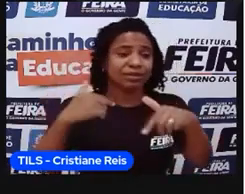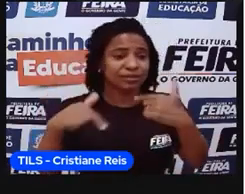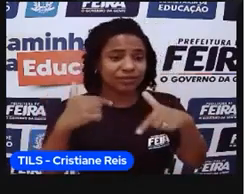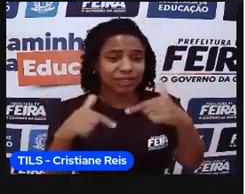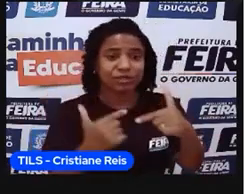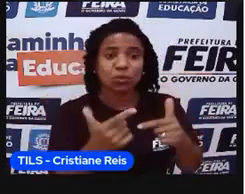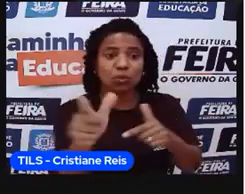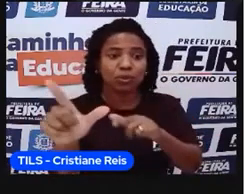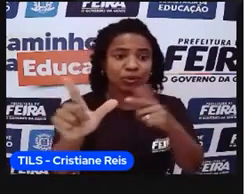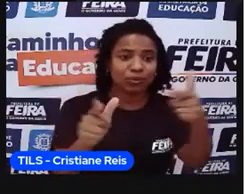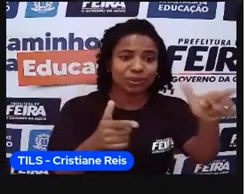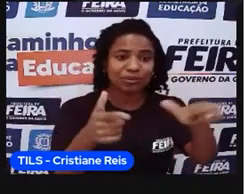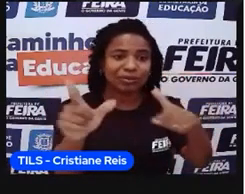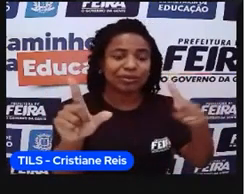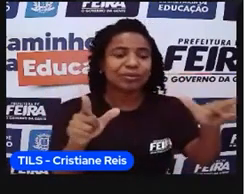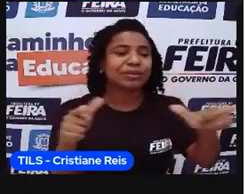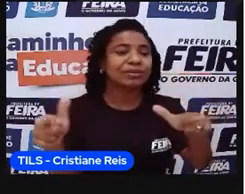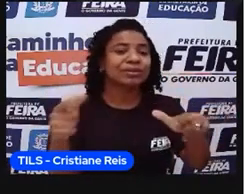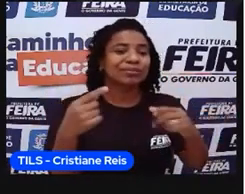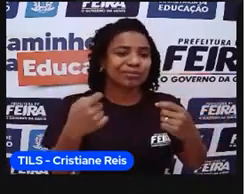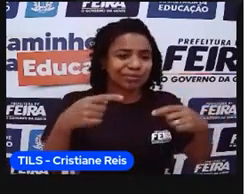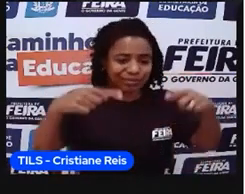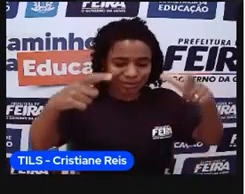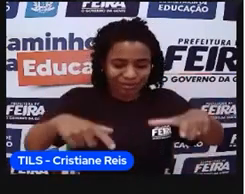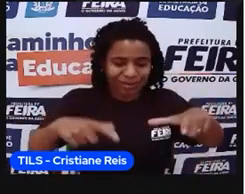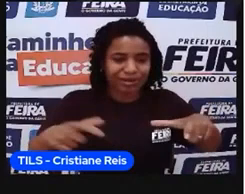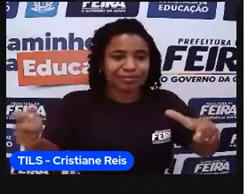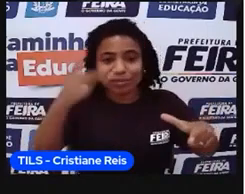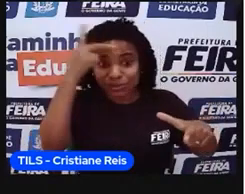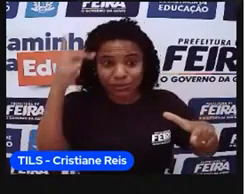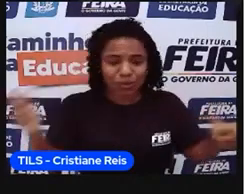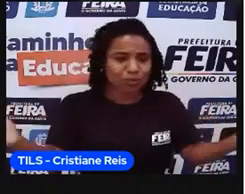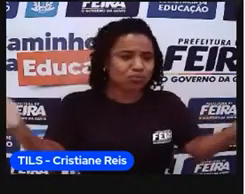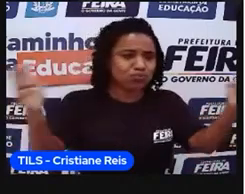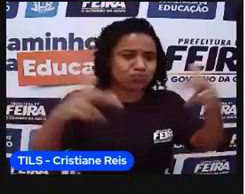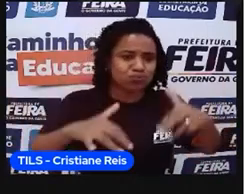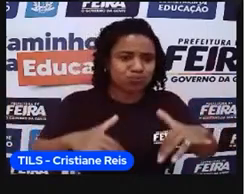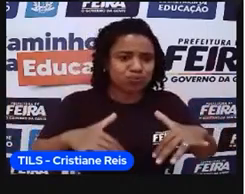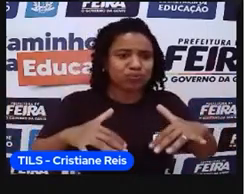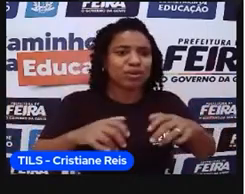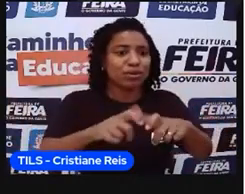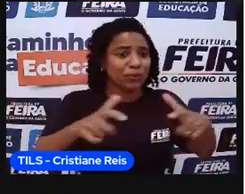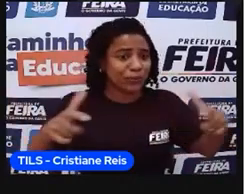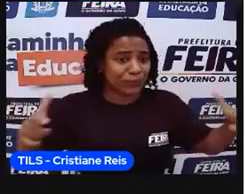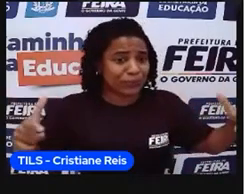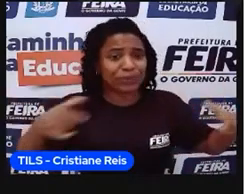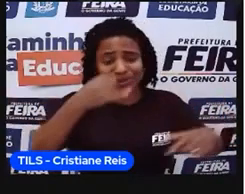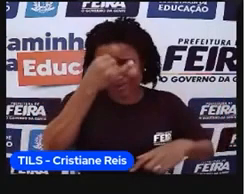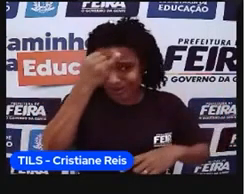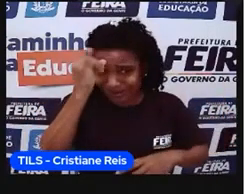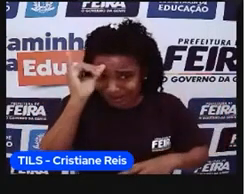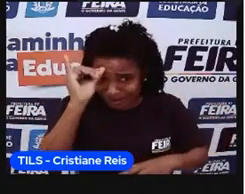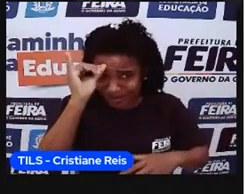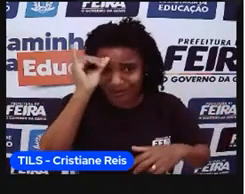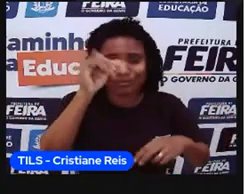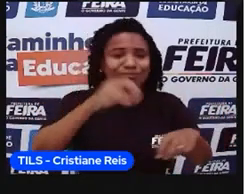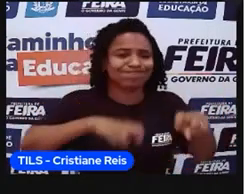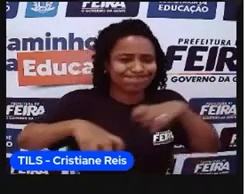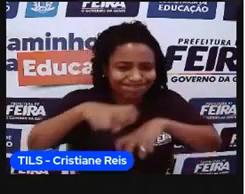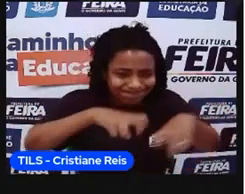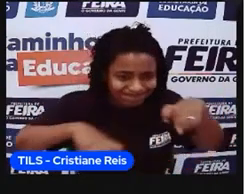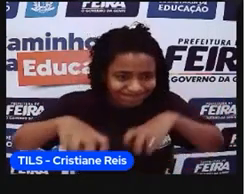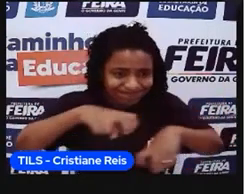porque a partir do momento que você, né, instala um povo ali, houve também a criação de gado, plantio de algumas agriculturas de